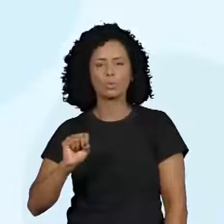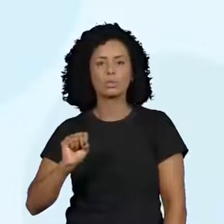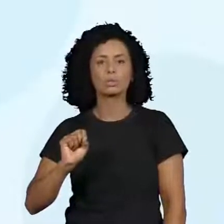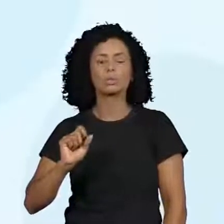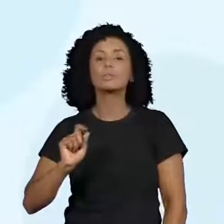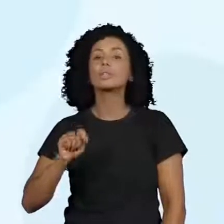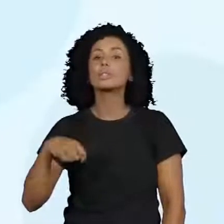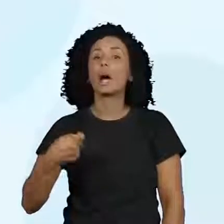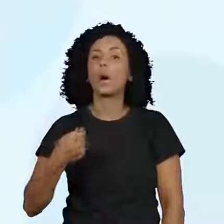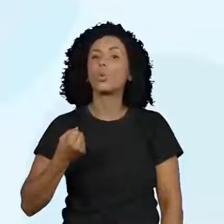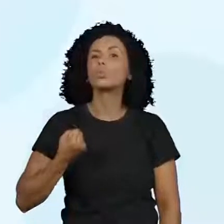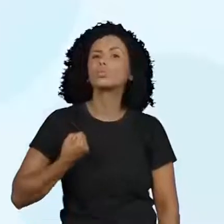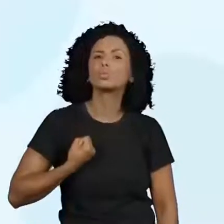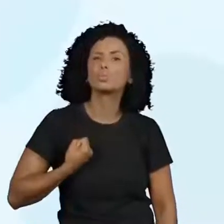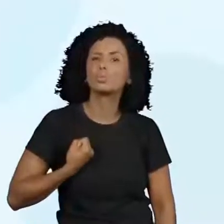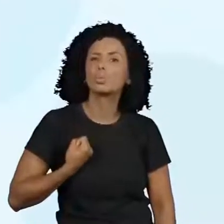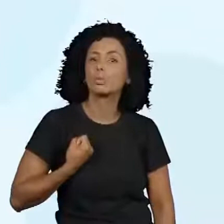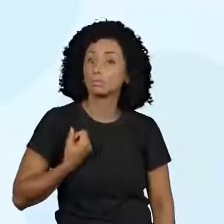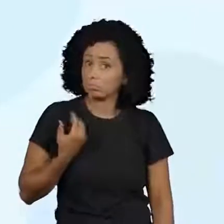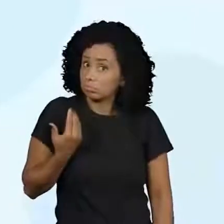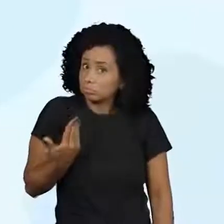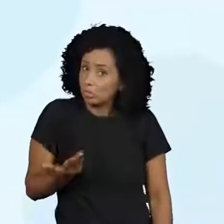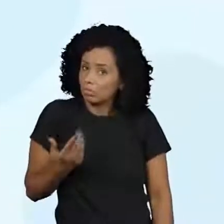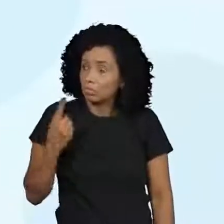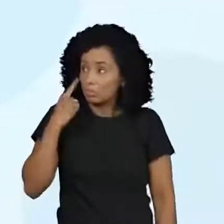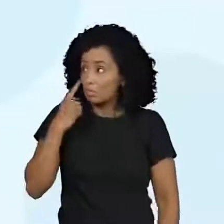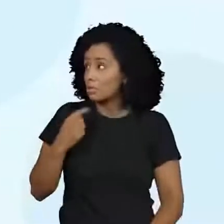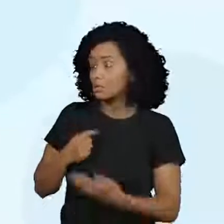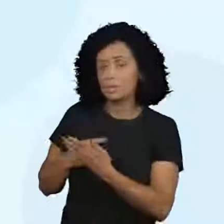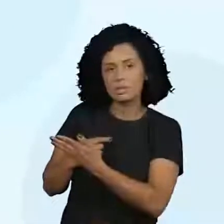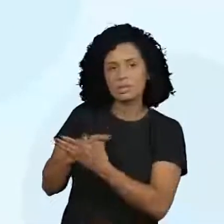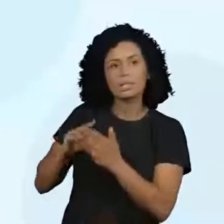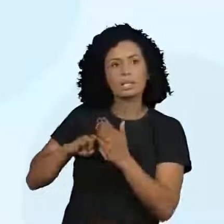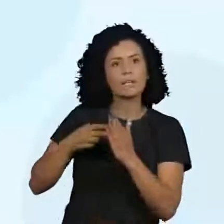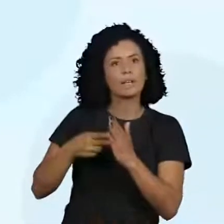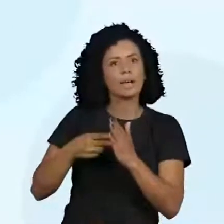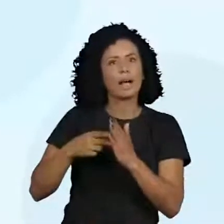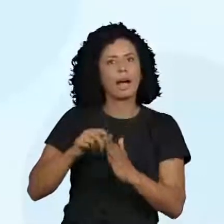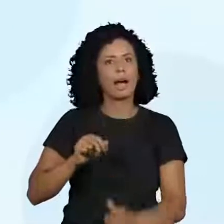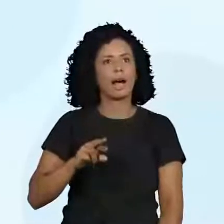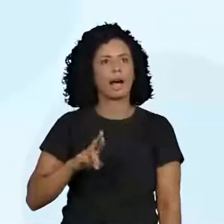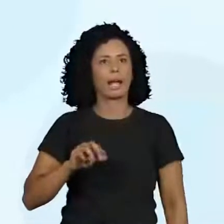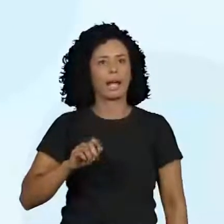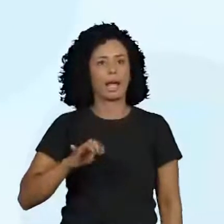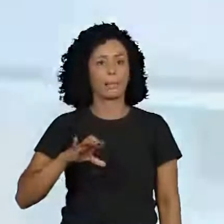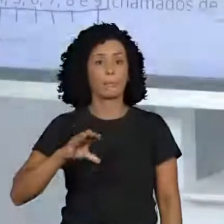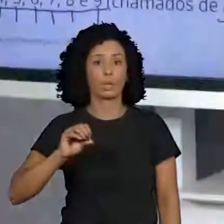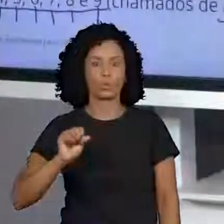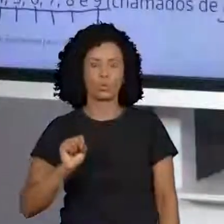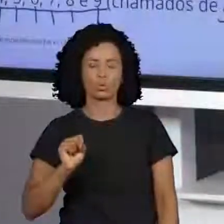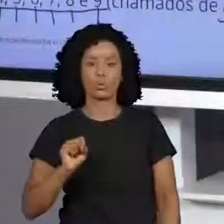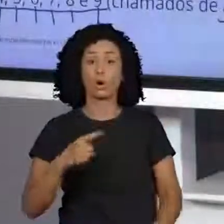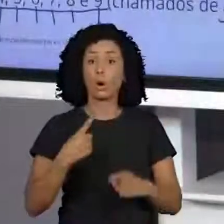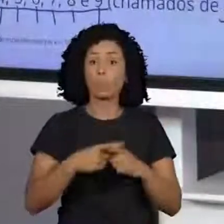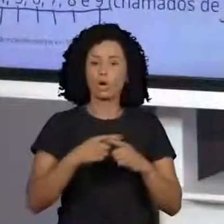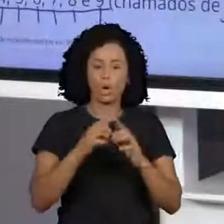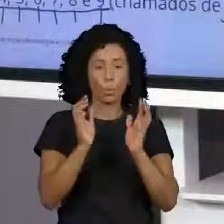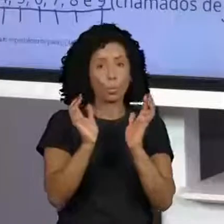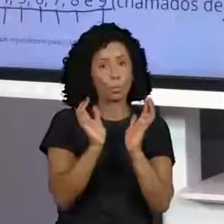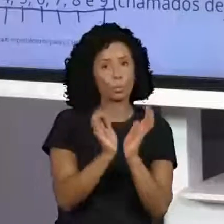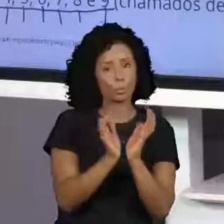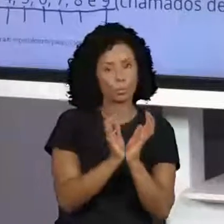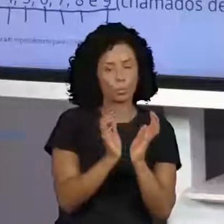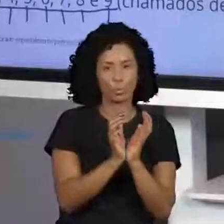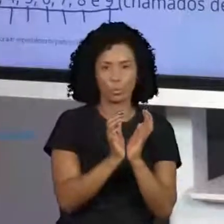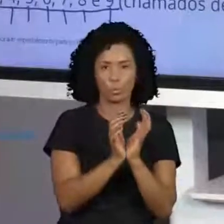representação aqui, eles são indo-arábicos. Porque foi a junção de hindus e árabes